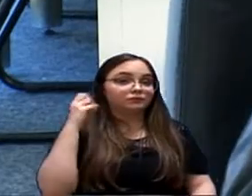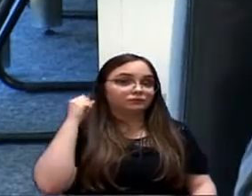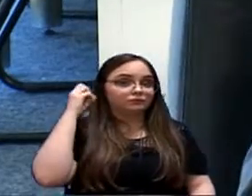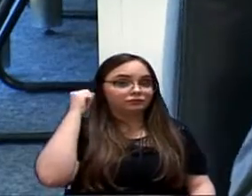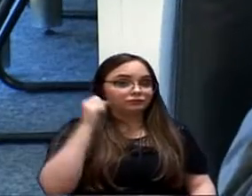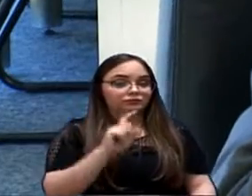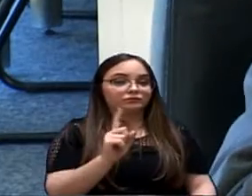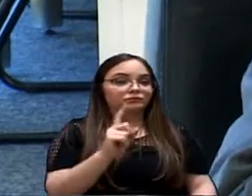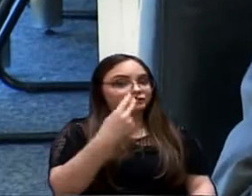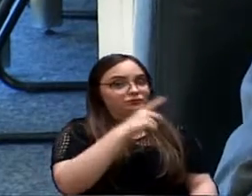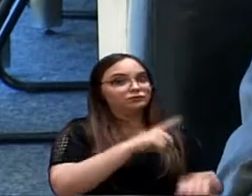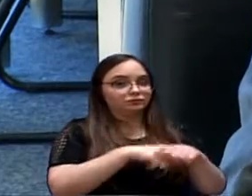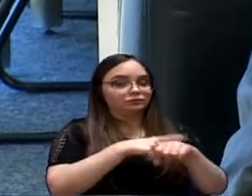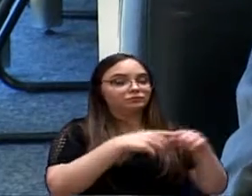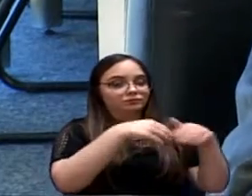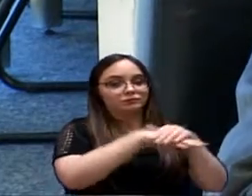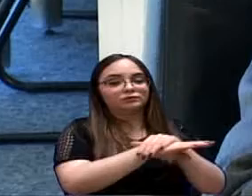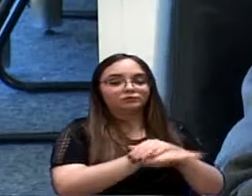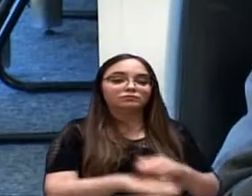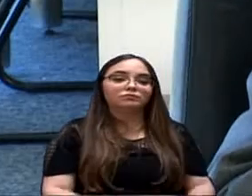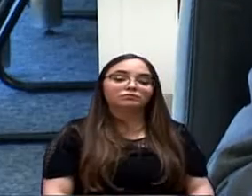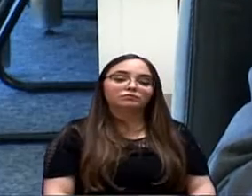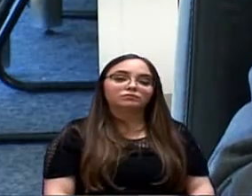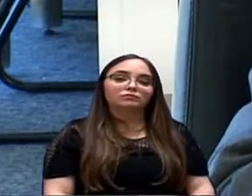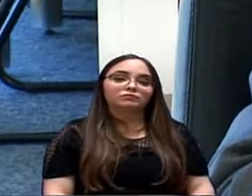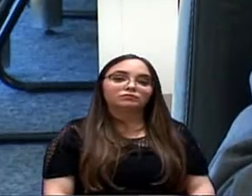reservado. reservado, então está.